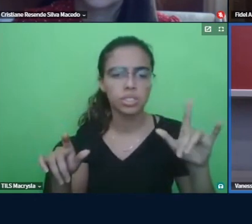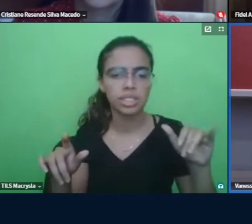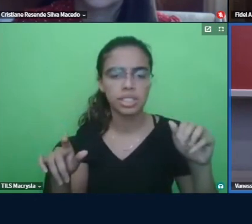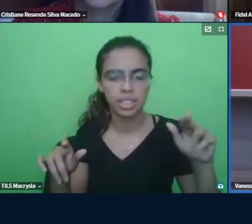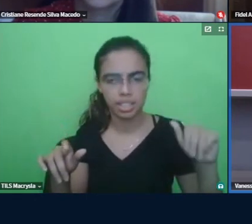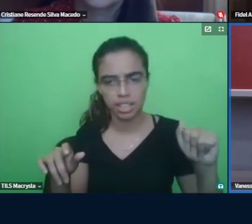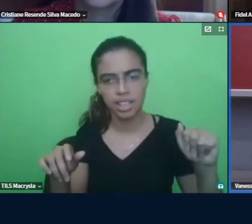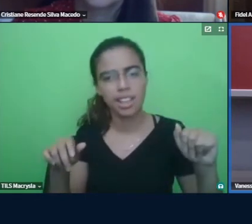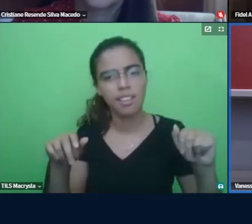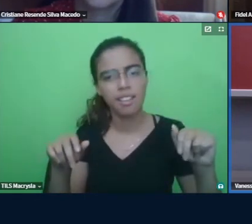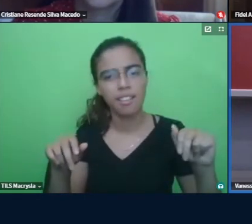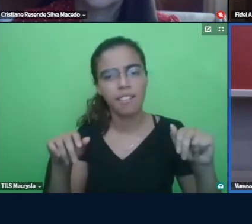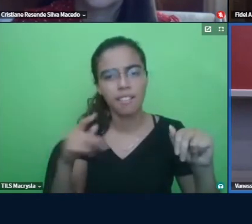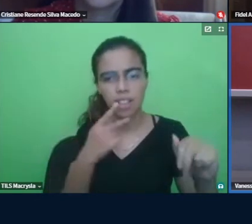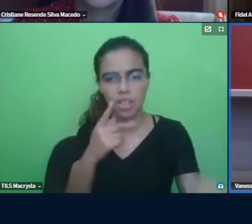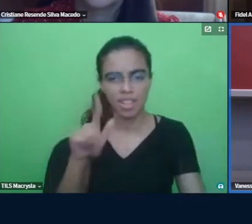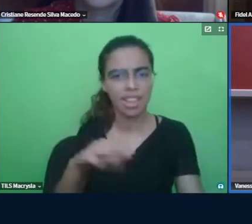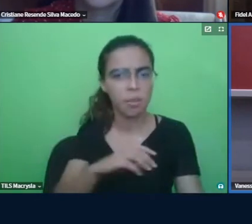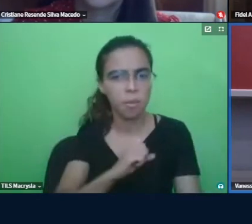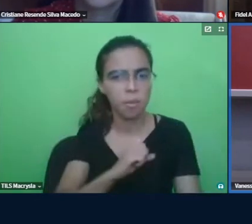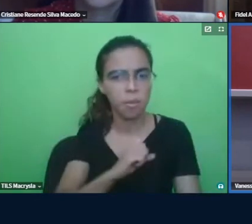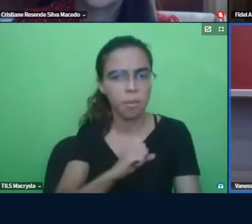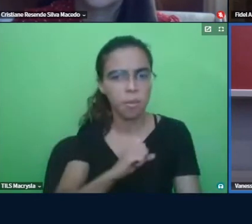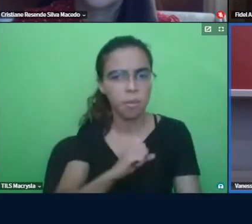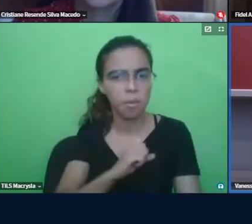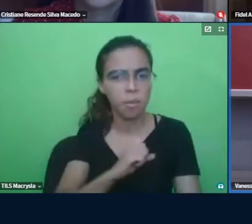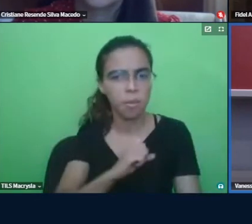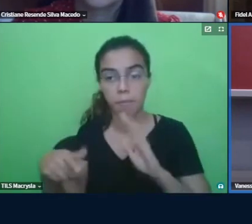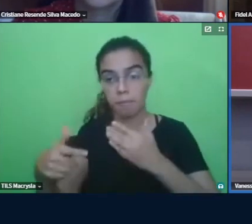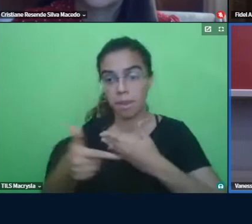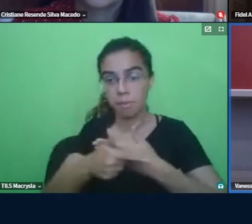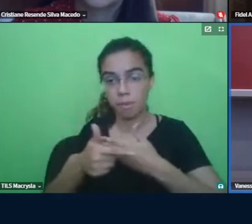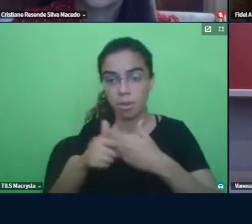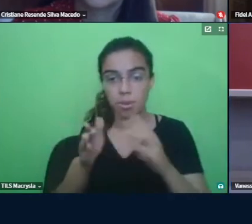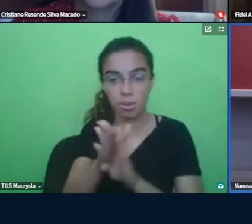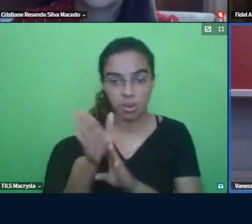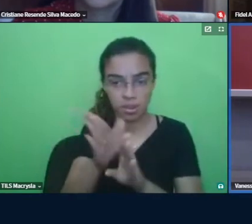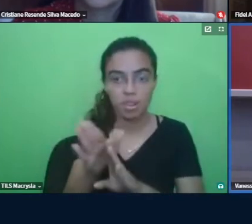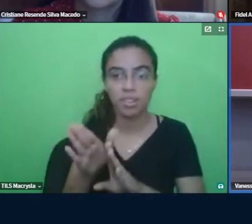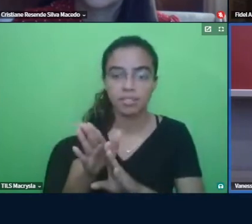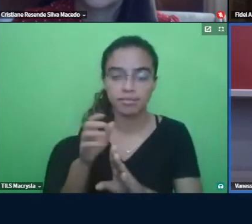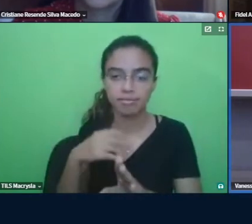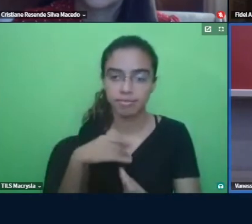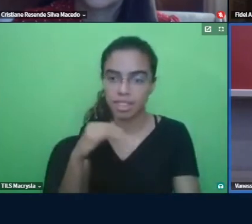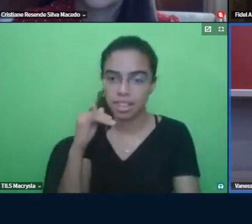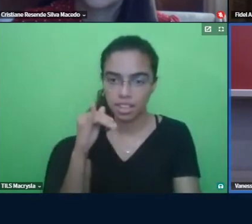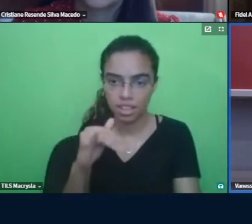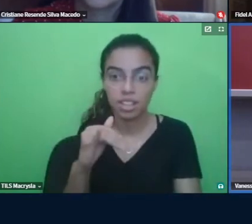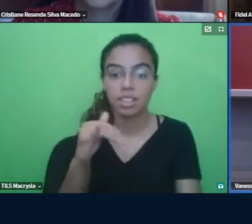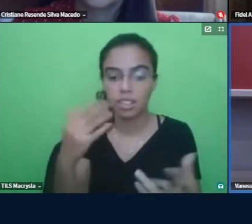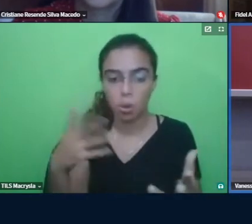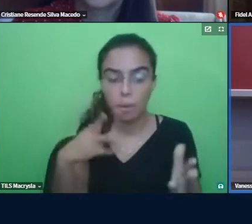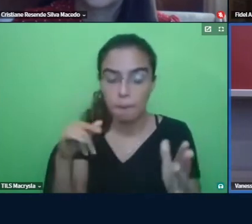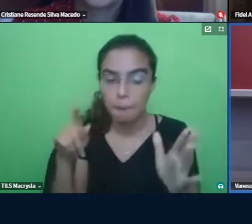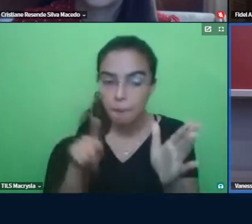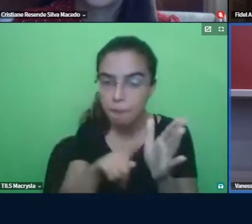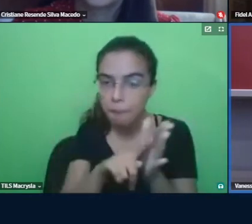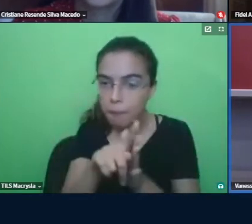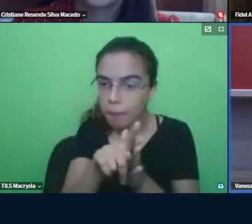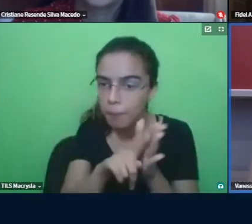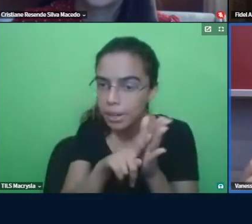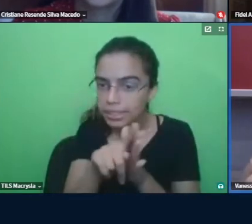muitas vezes no papel de orientadora eu tenho que chamar a Tessofila Cristiane pesquisadora Cris não